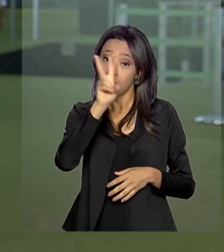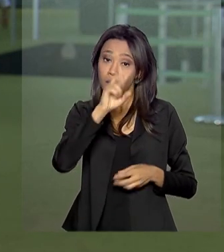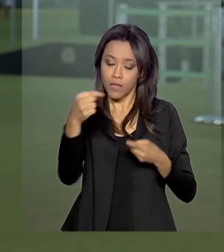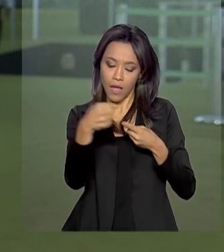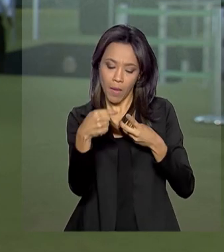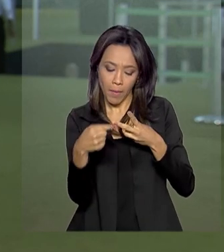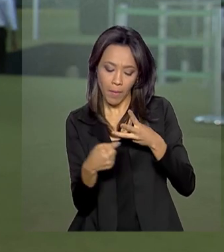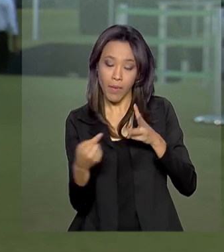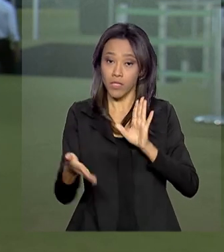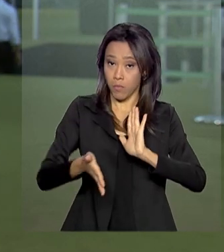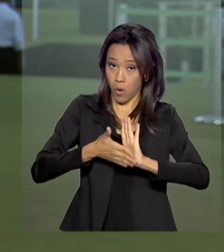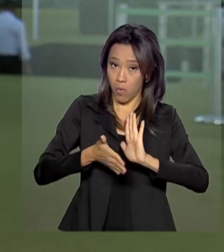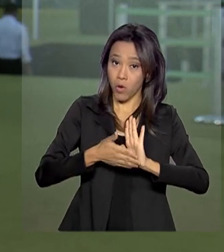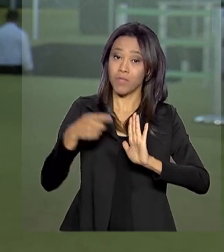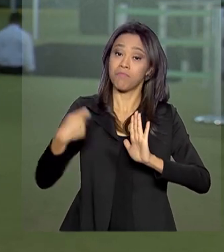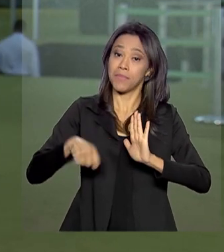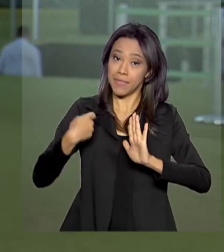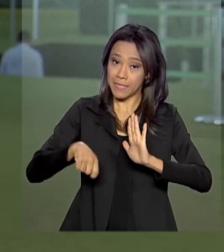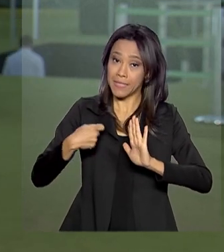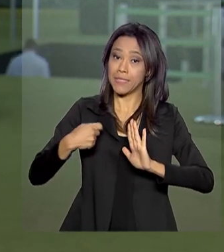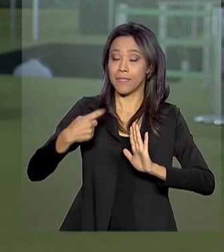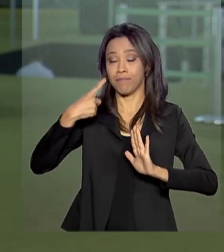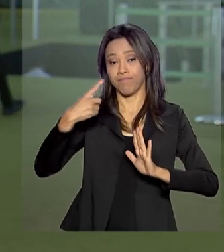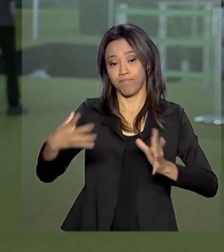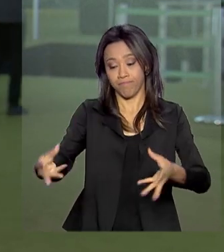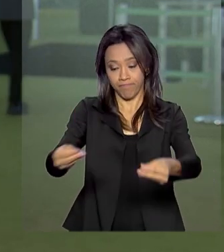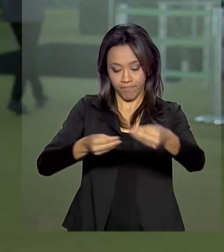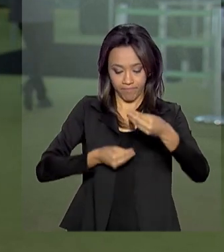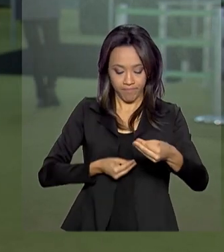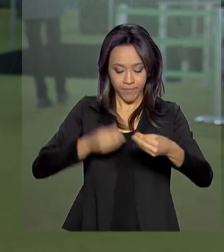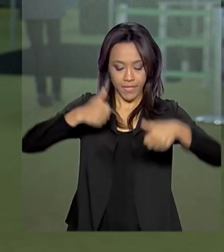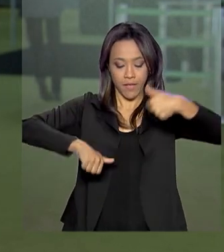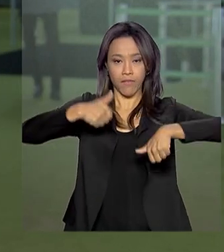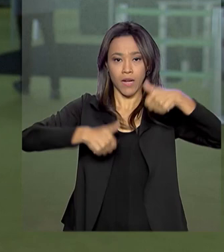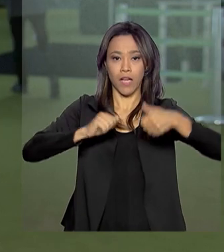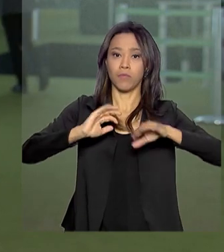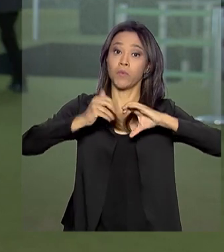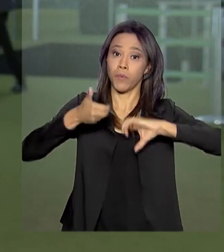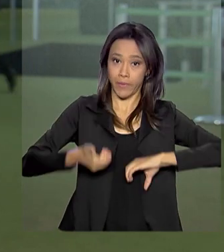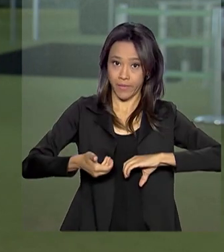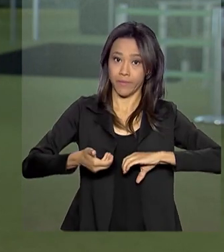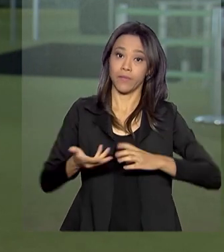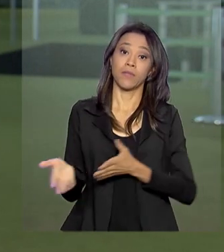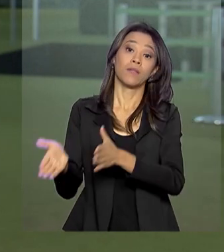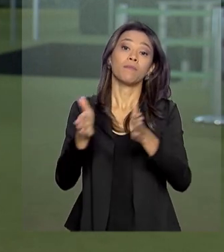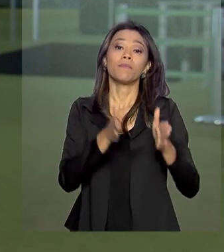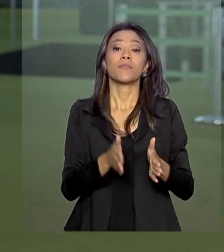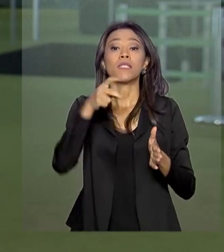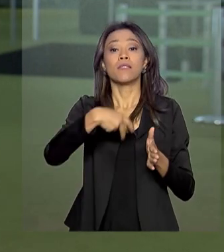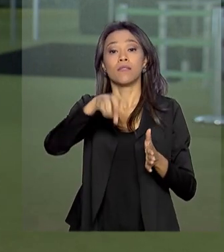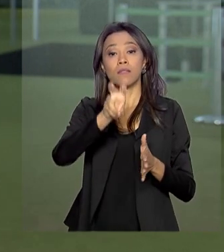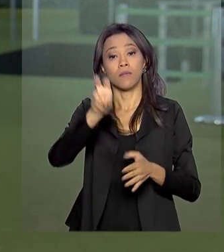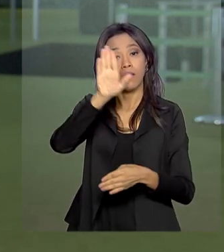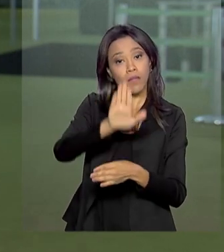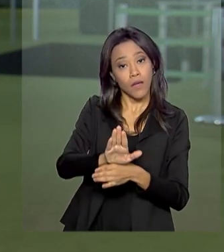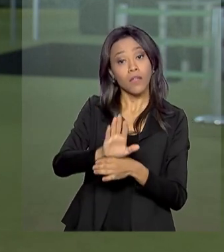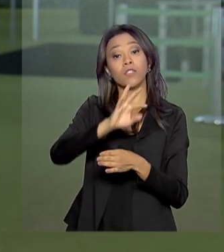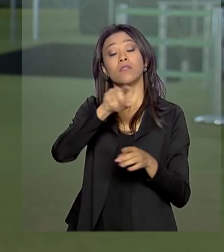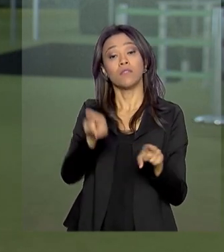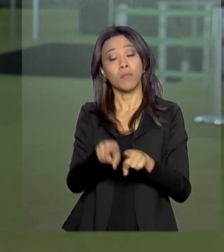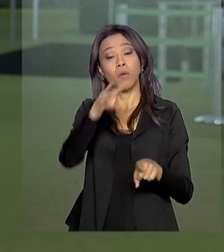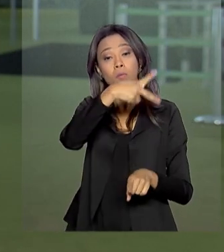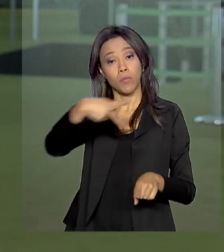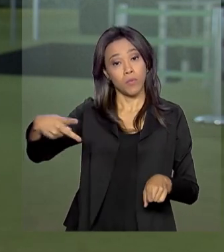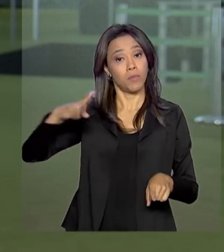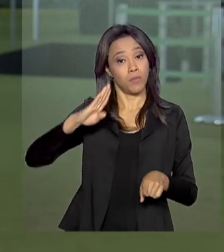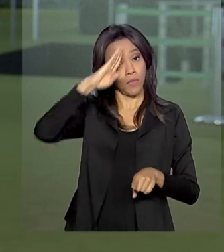essas propostas, elas têm que passar pela análise do Congresso Nacional. Às cinco da tarde, o Bolsonaro participa de um evento no